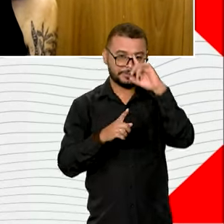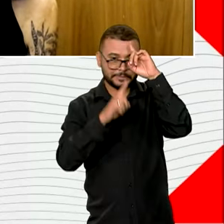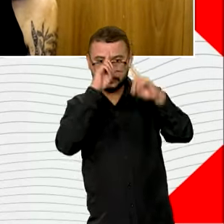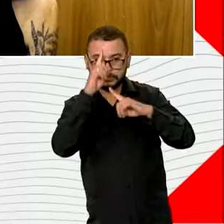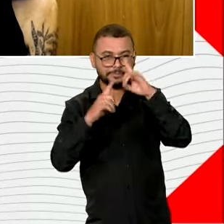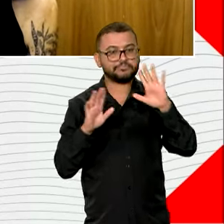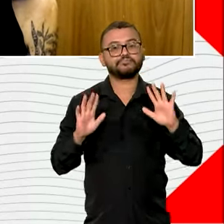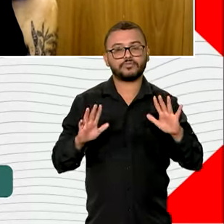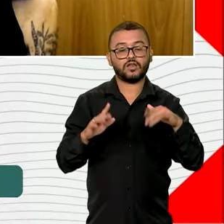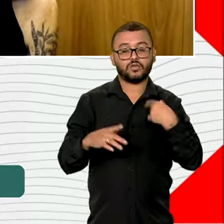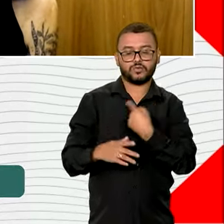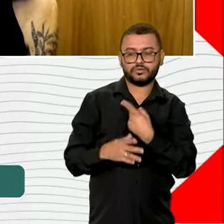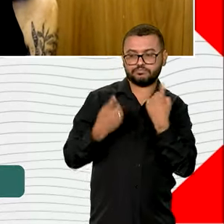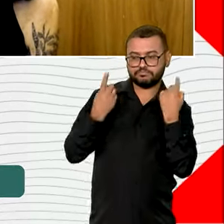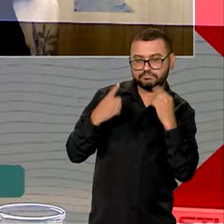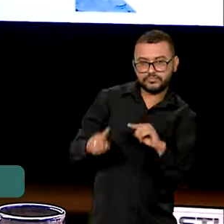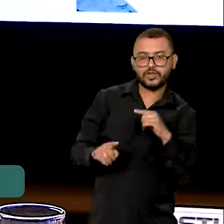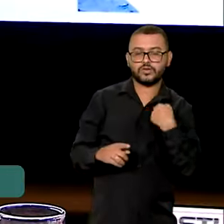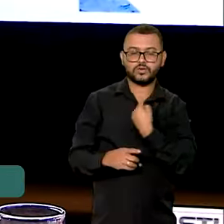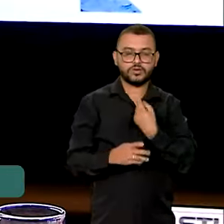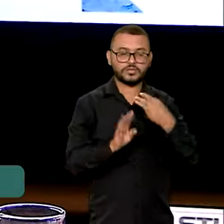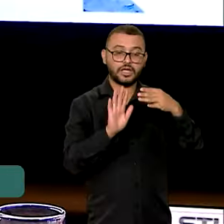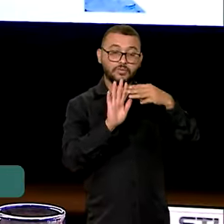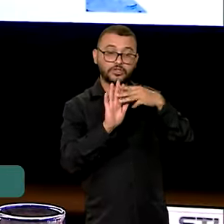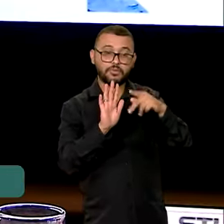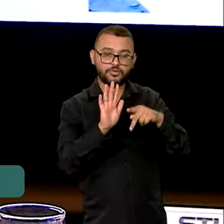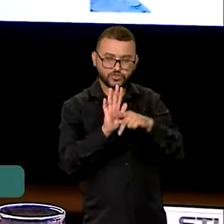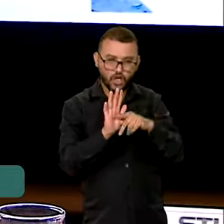Teremos agora uma medida provisória